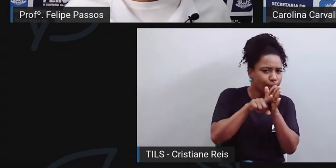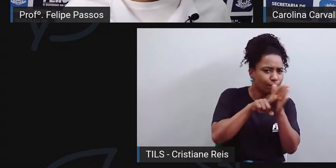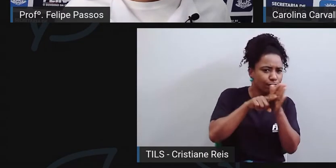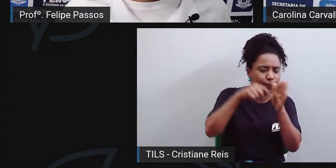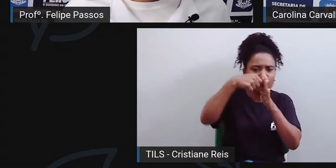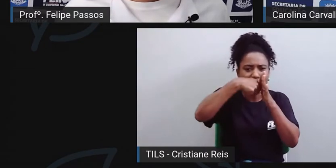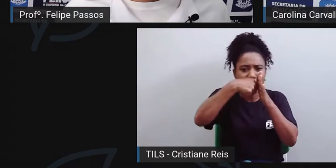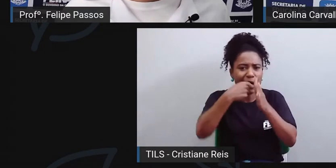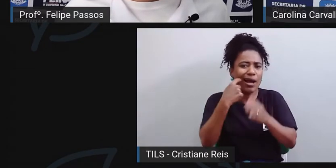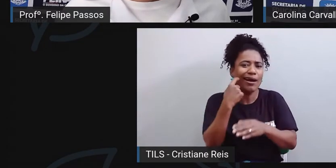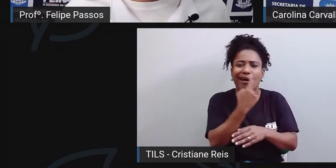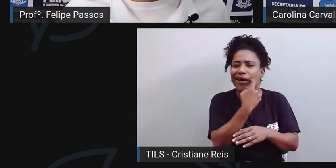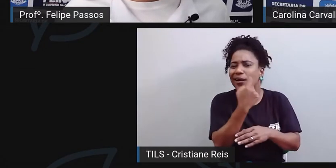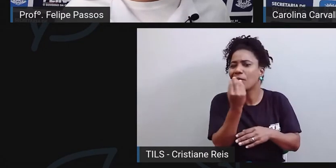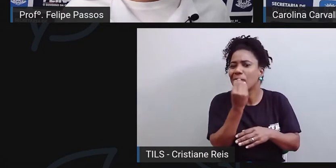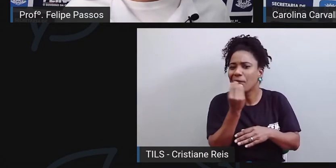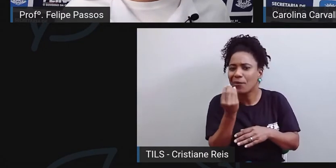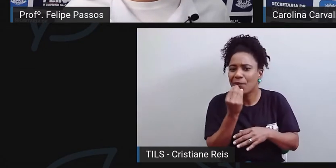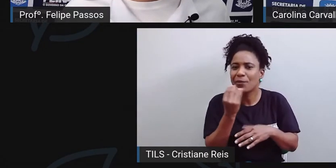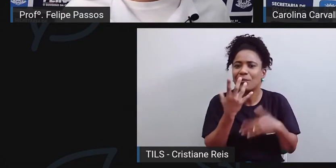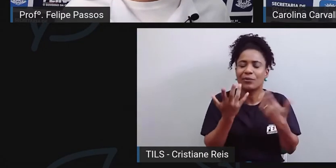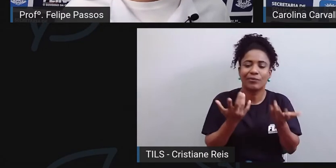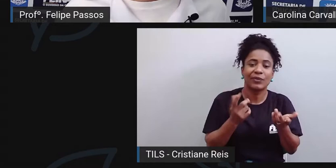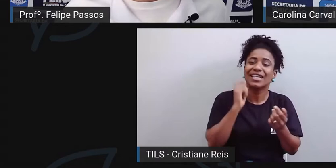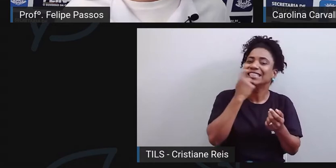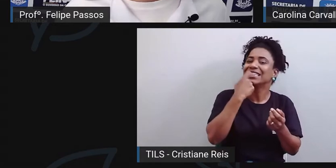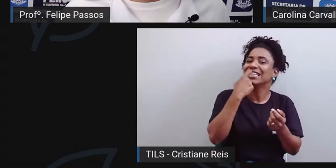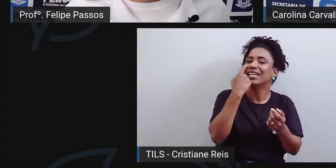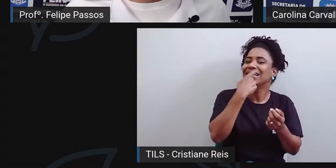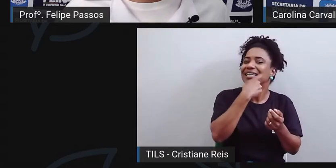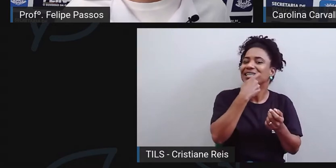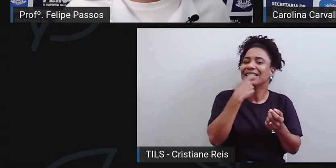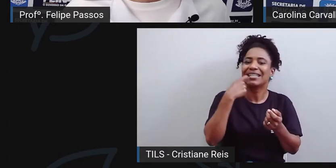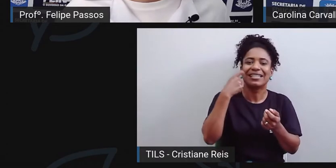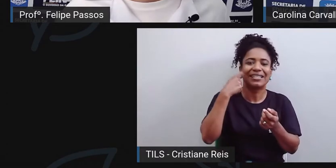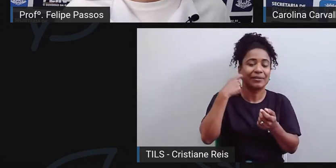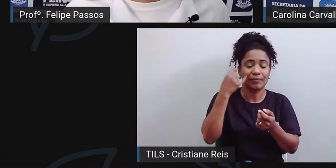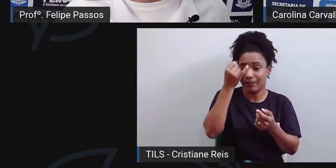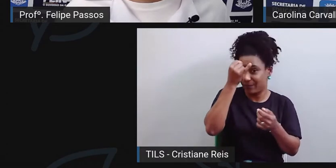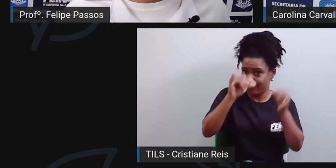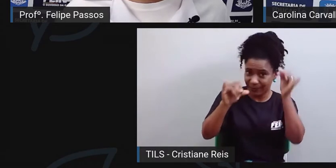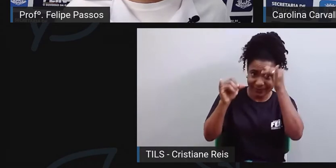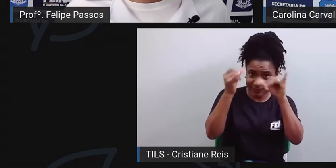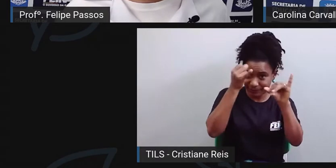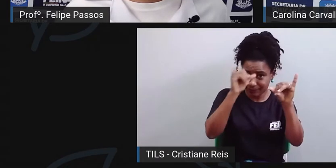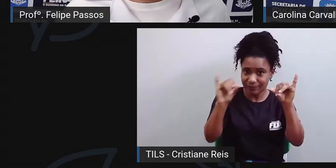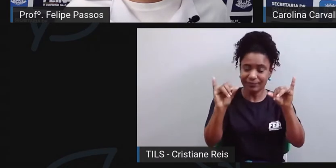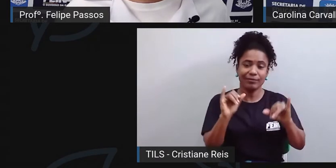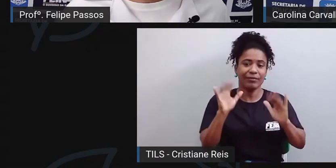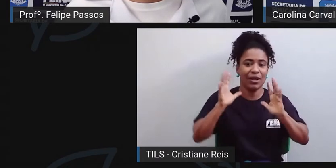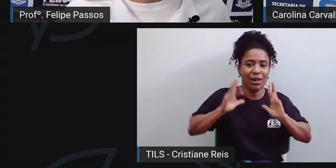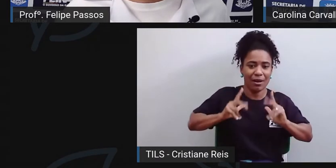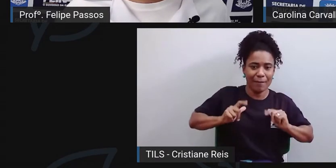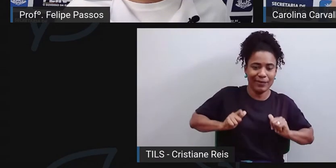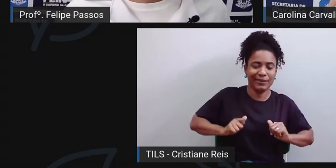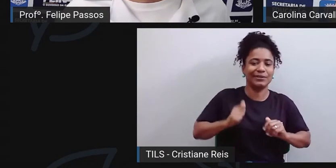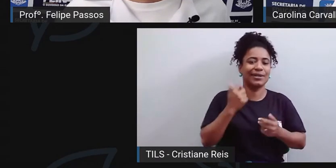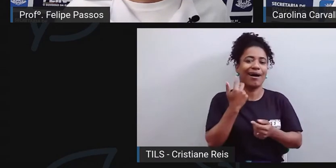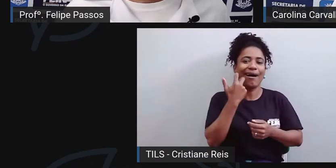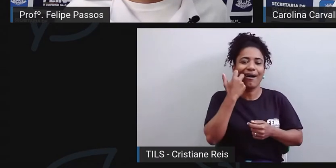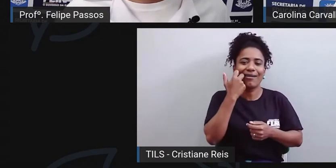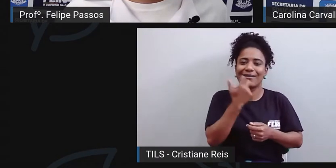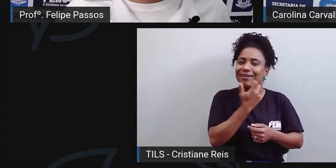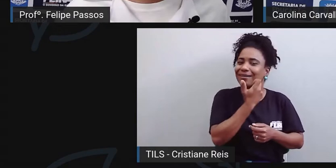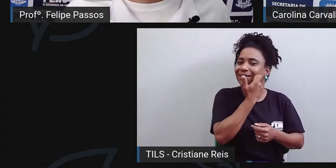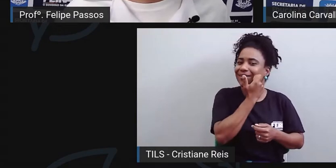higienização individualizadas para aquela pessoa, vai ter ações preventivas, como, por exemplo, limpeza, aplicação de flúor para fazer os dentes mais